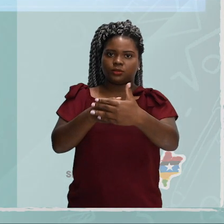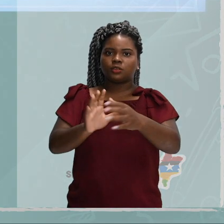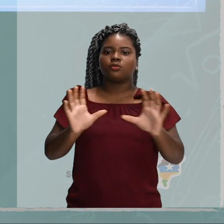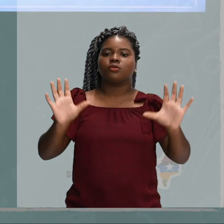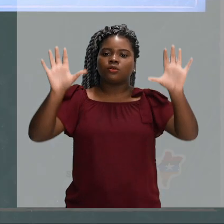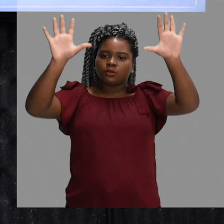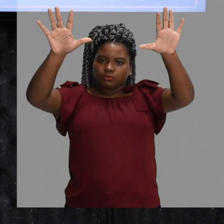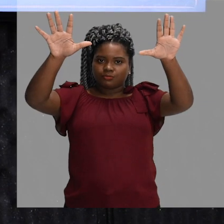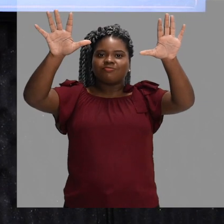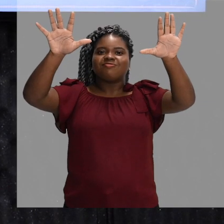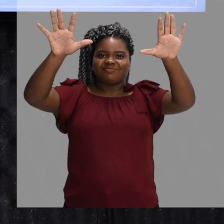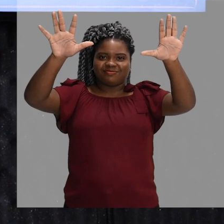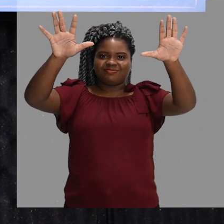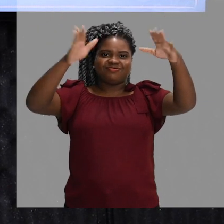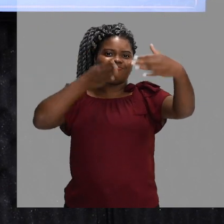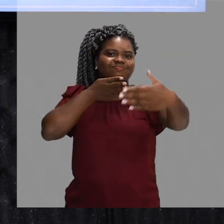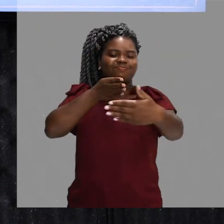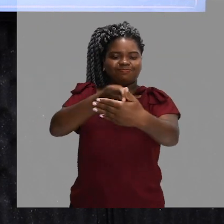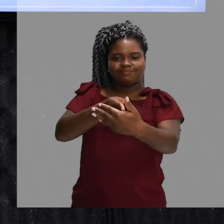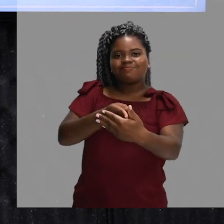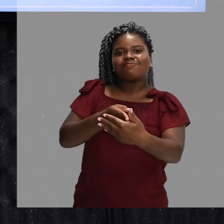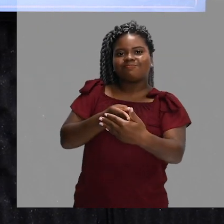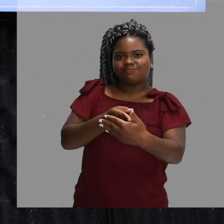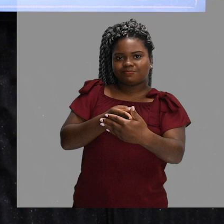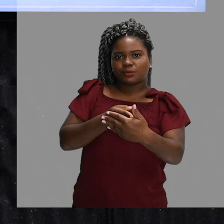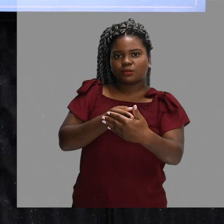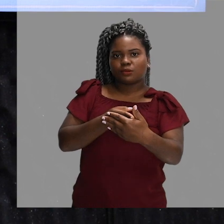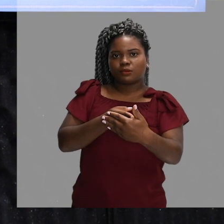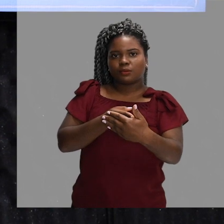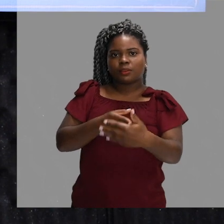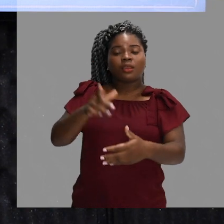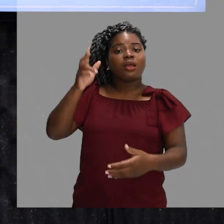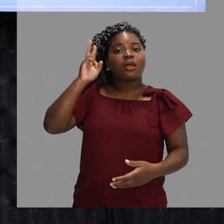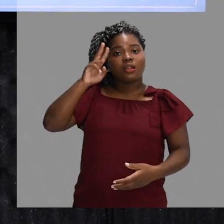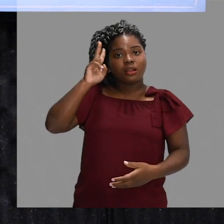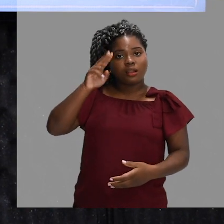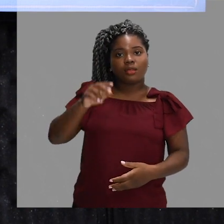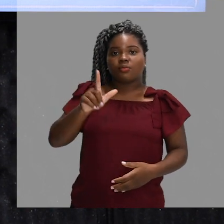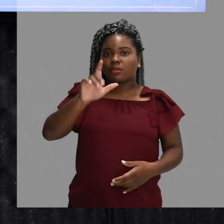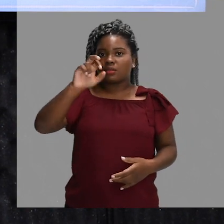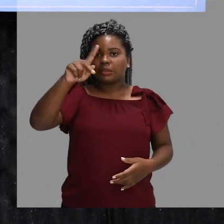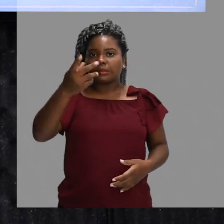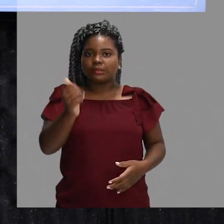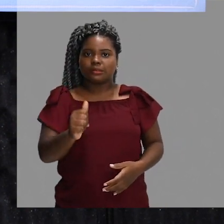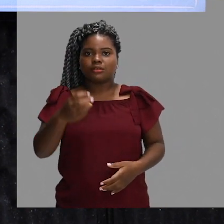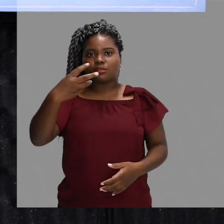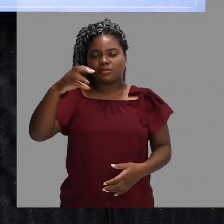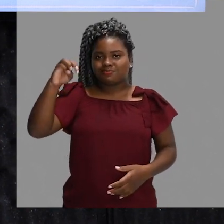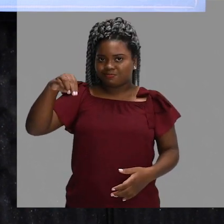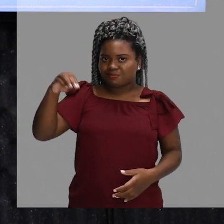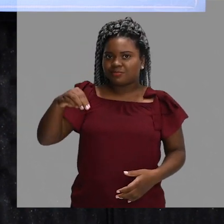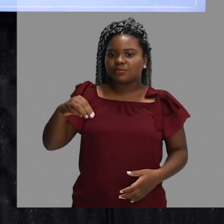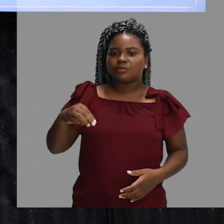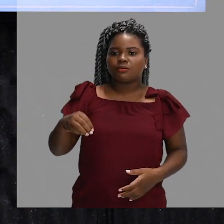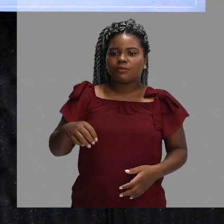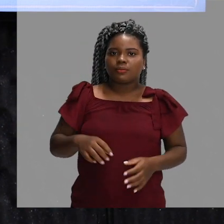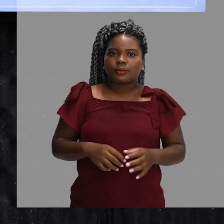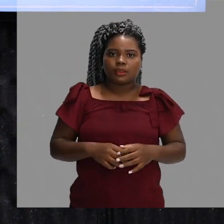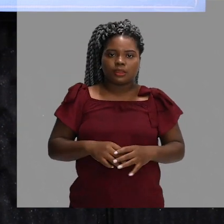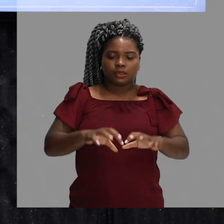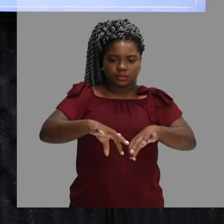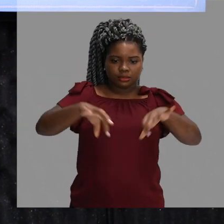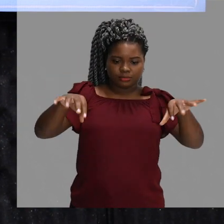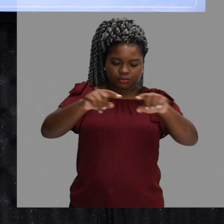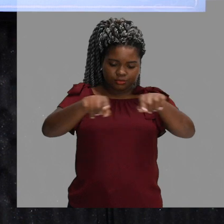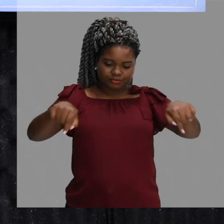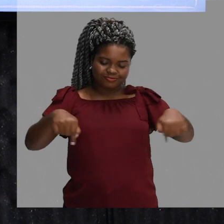velocidade da mesa. Percebam aqui, turminha. Quando eu falei para vocês lá da linha dos 3 metros, eu falei para vocês que divide a quadra em zona de ataque e